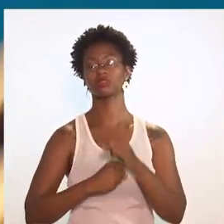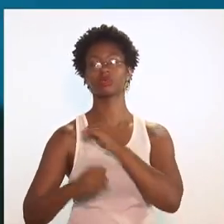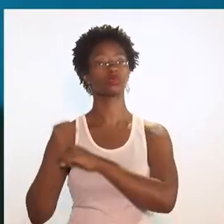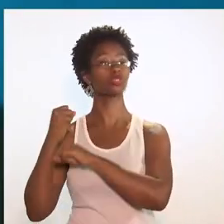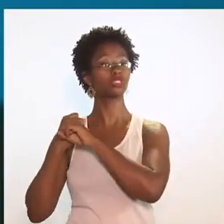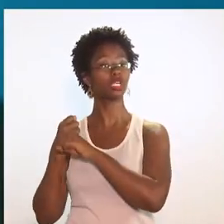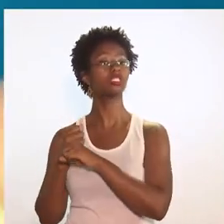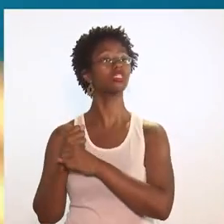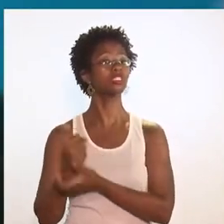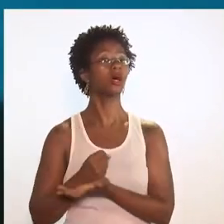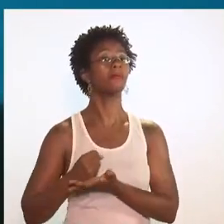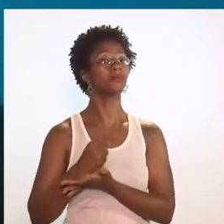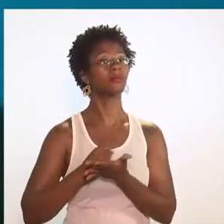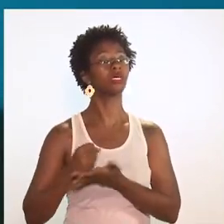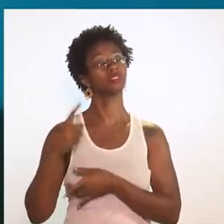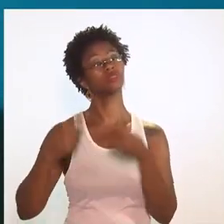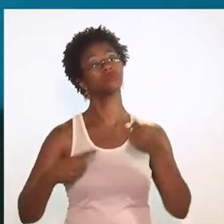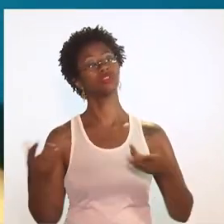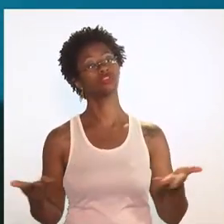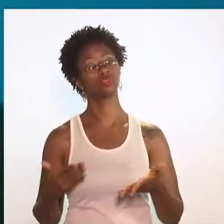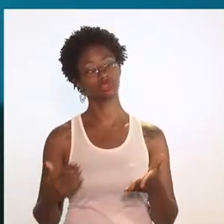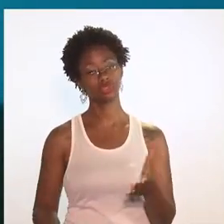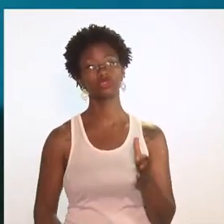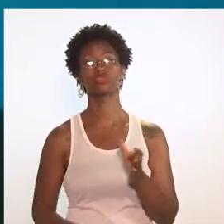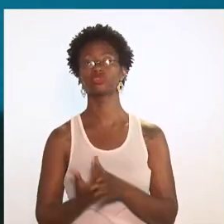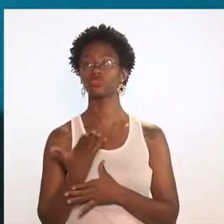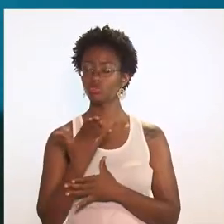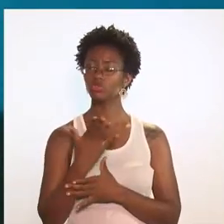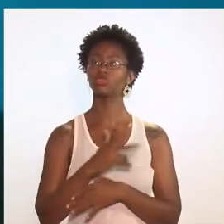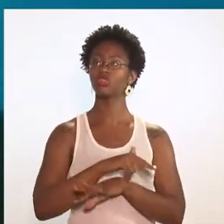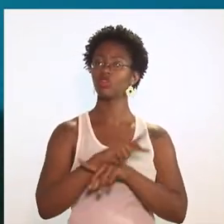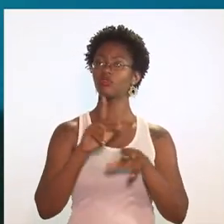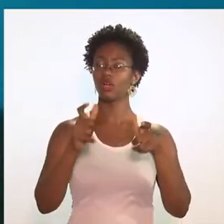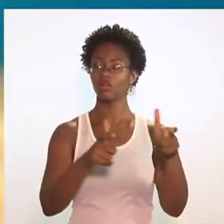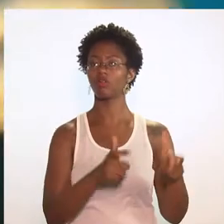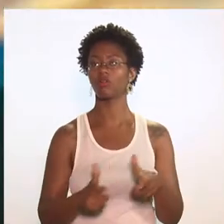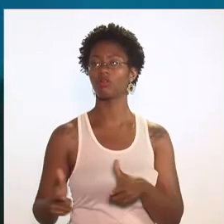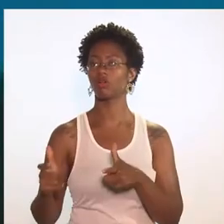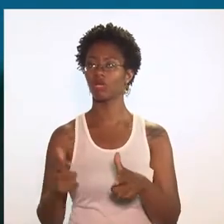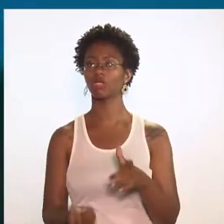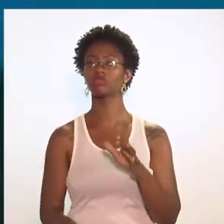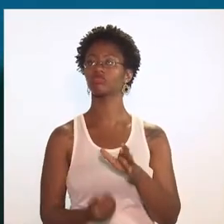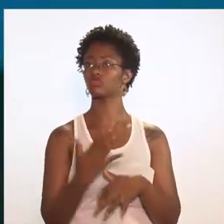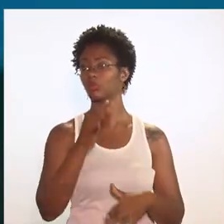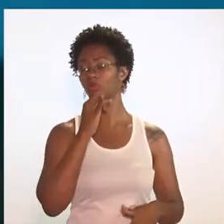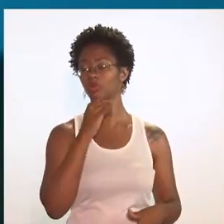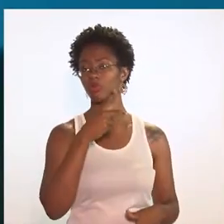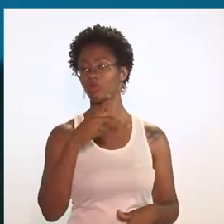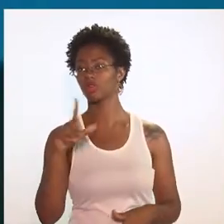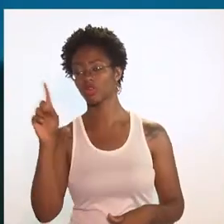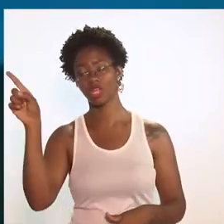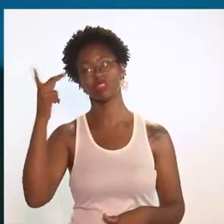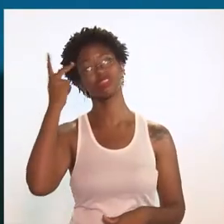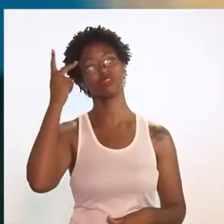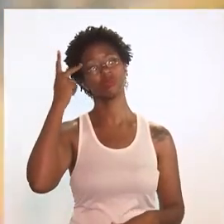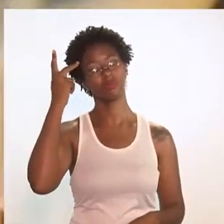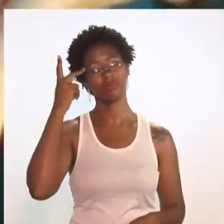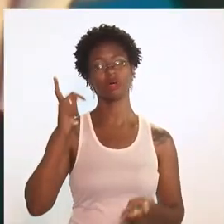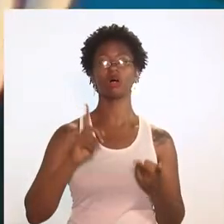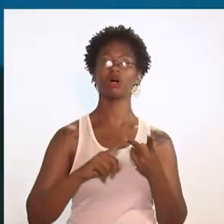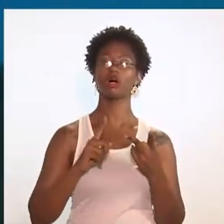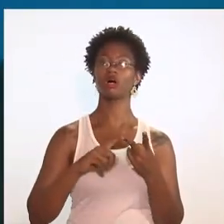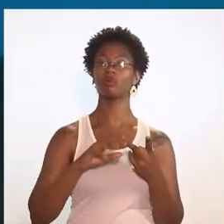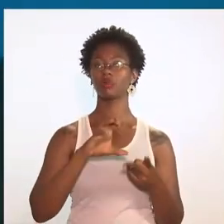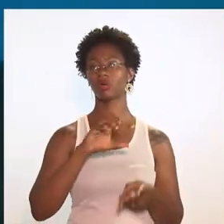há cinco anos atrás, tendo pautado esse debate, e hoje a gente vê isso surgindo em diferentes frentes. Então, tem surgido projetos de lei no município de São Paulo,